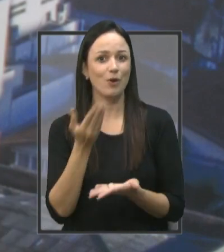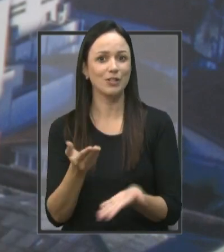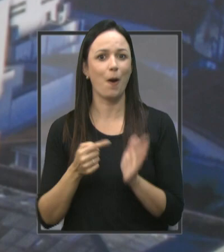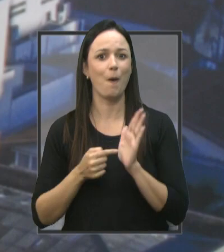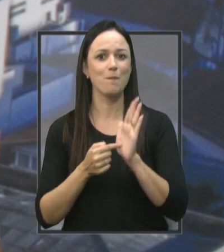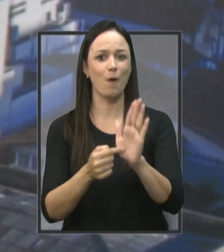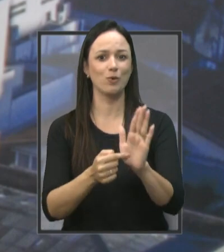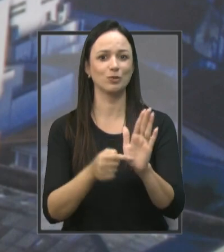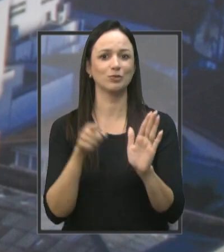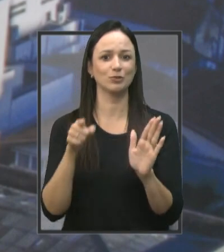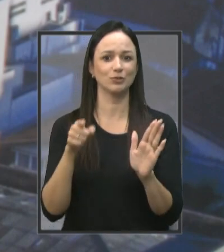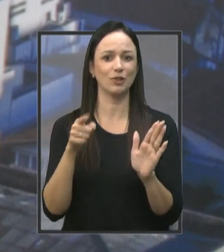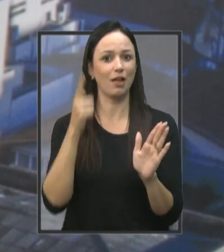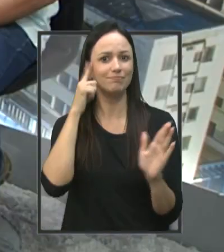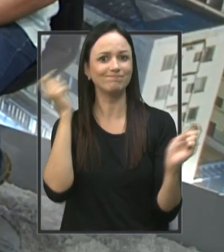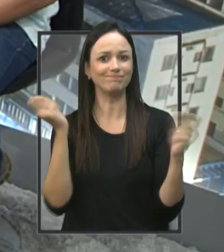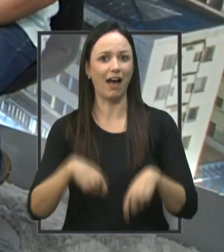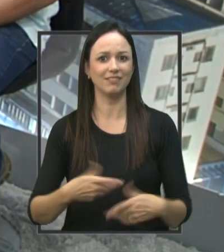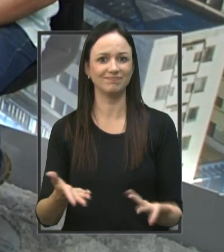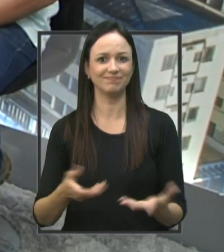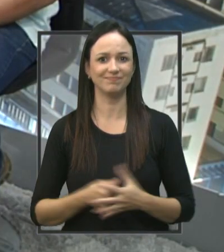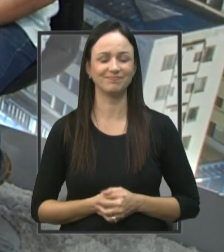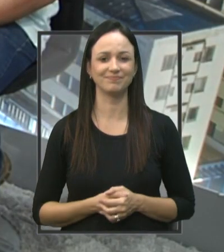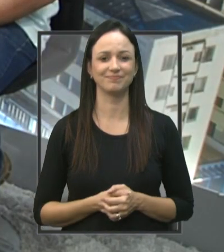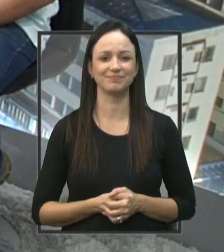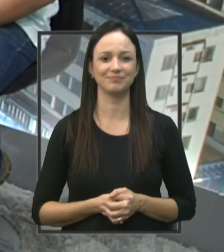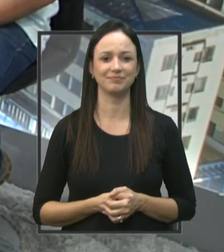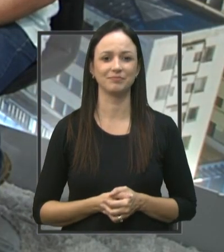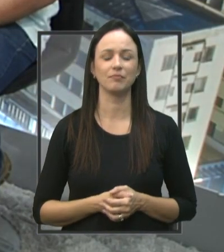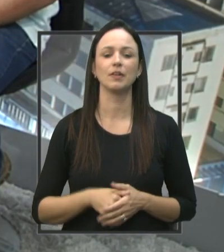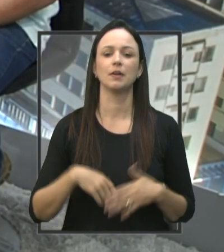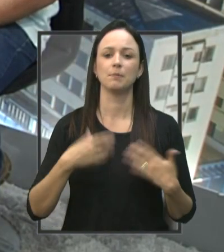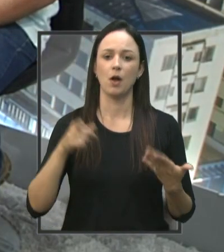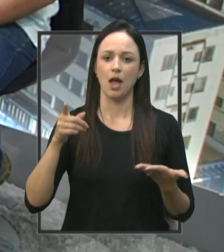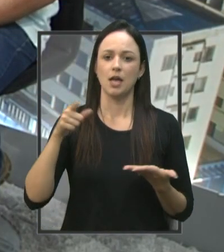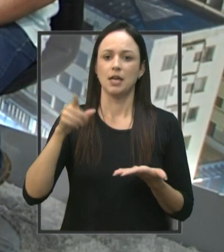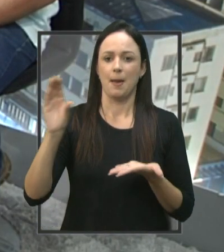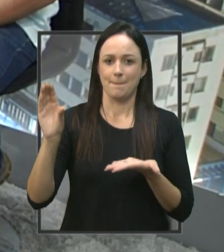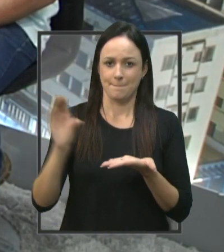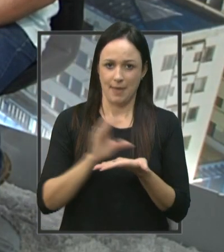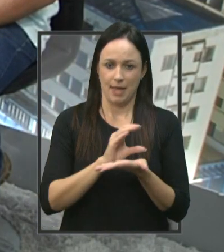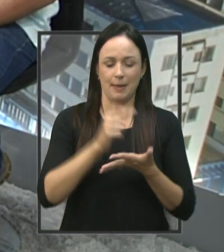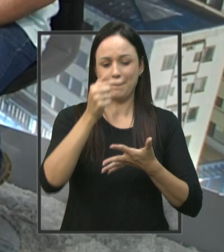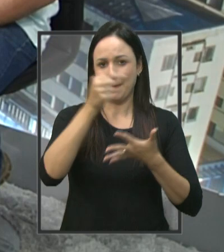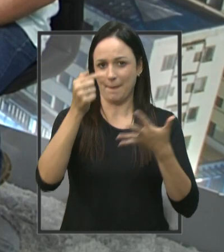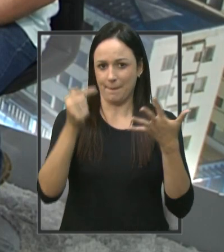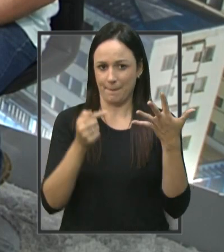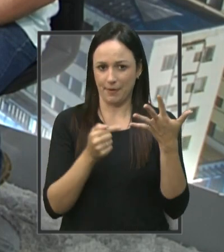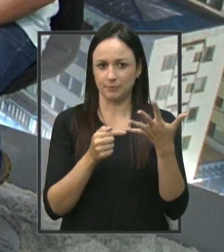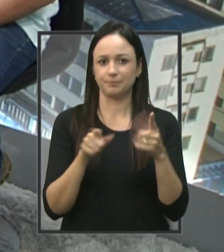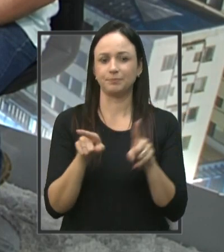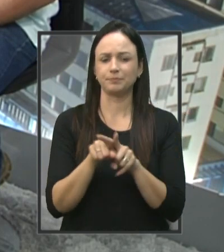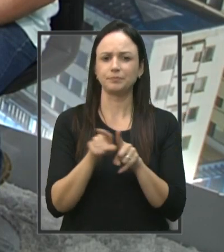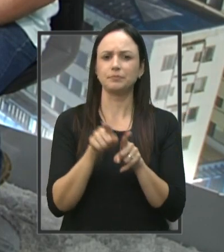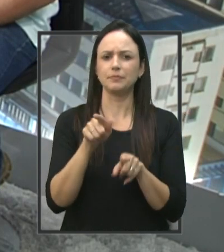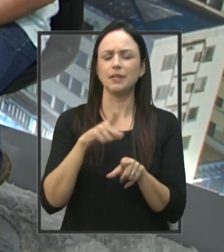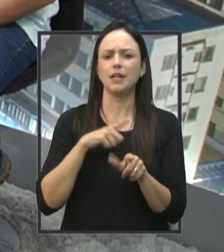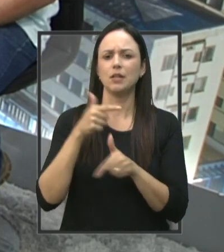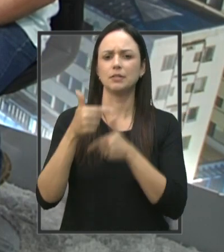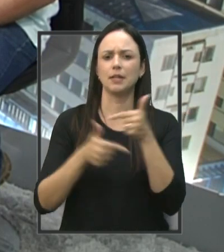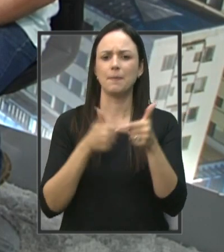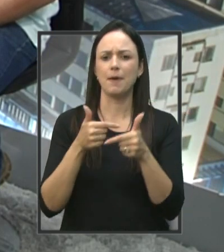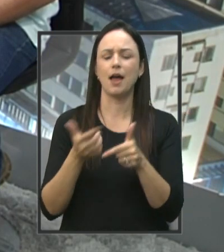mostrar A sua capacidade Bom Essas são as emendas Portanto Vereador Mas o senhor Também paralelo A isso O senhor tem Um trabalho De